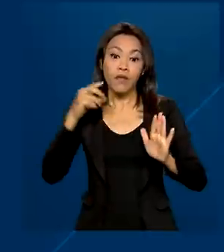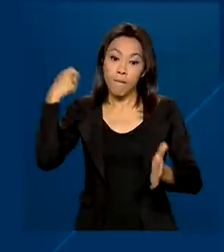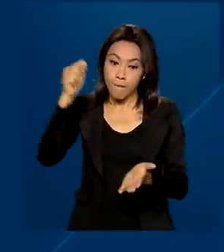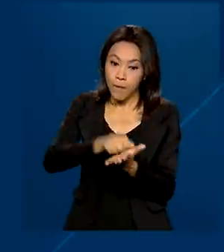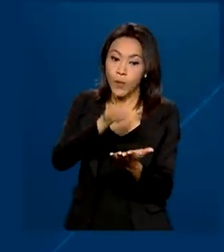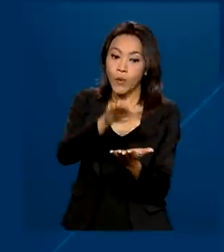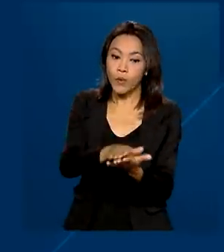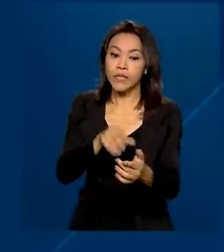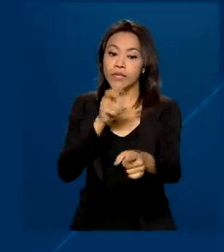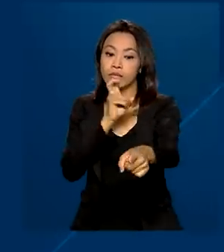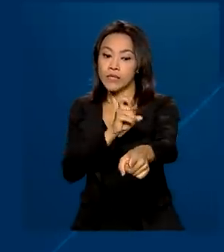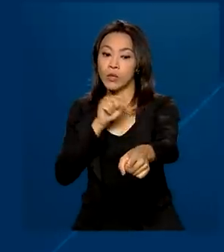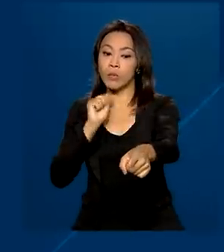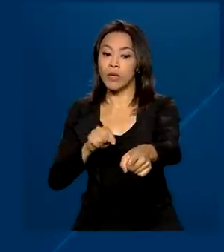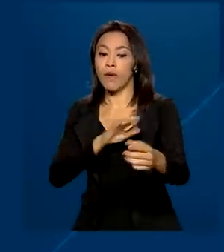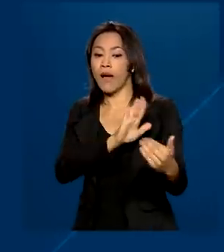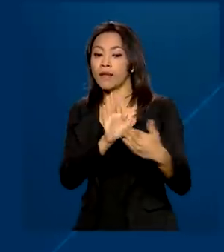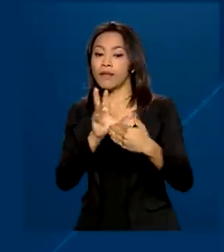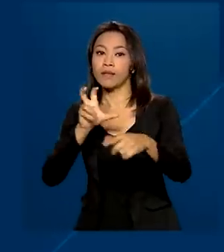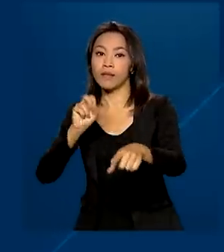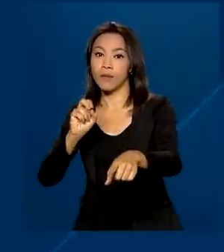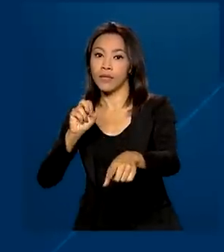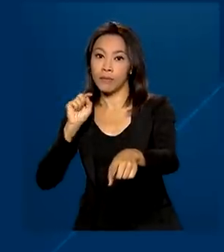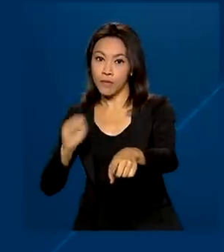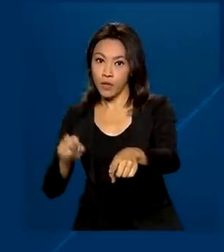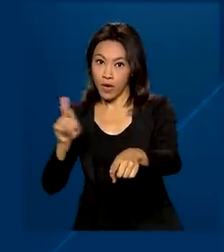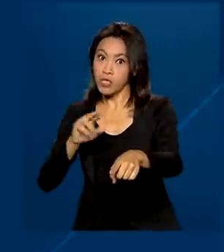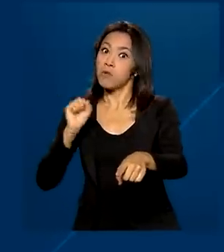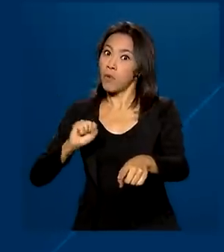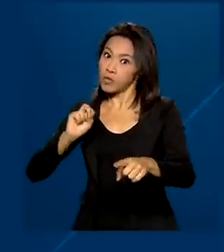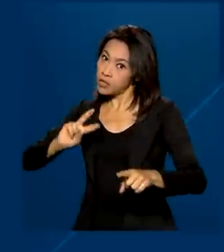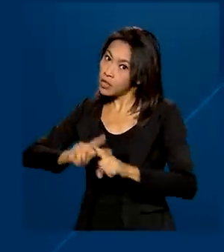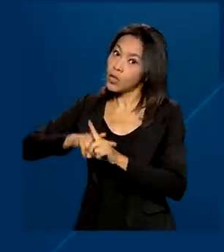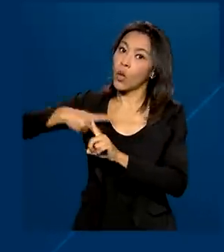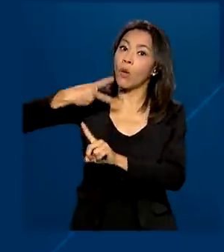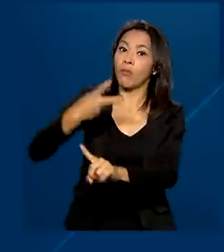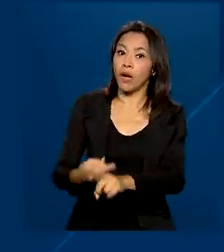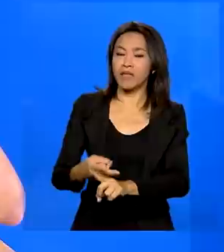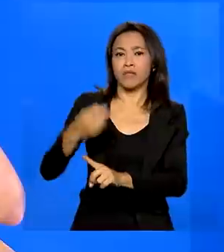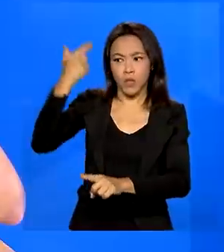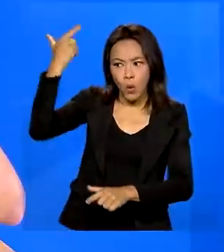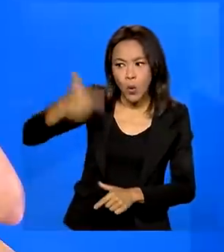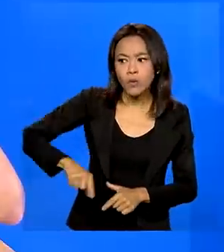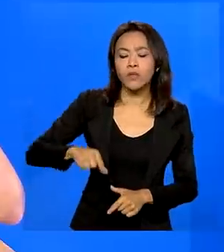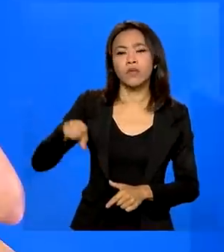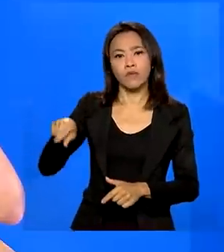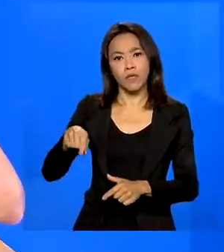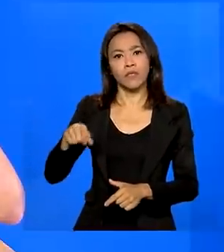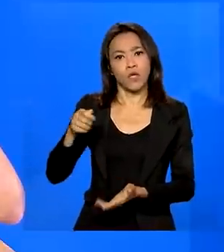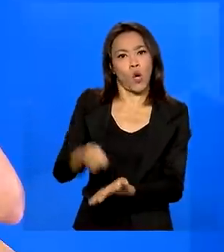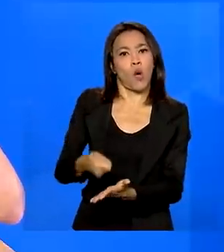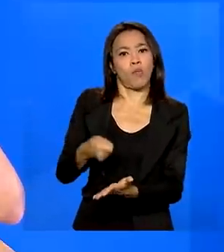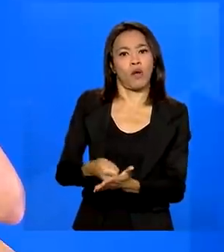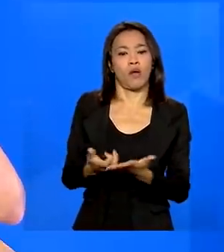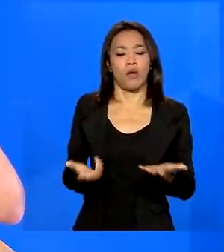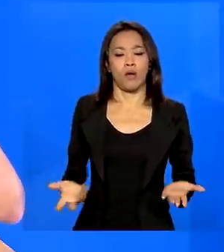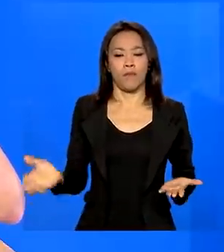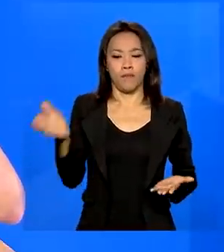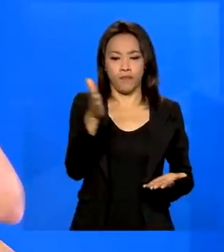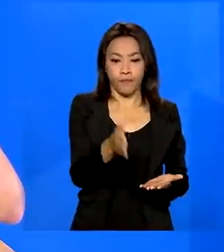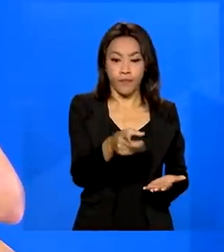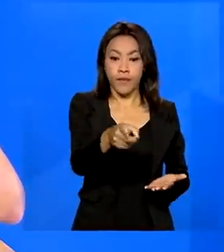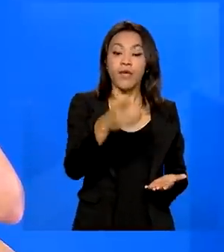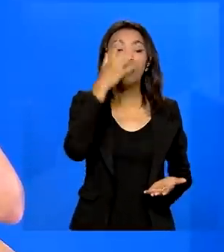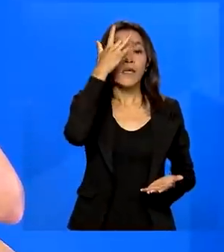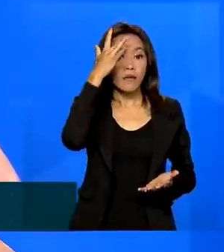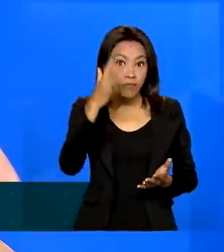e R 50 mil, valor que poderá ser dobrado em caso de reincidência. A medida é nesse sentido, é que o trabalhador volte a